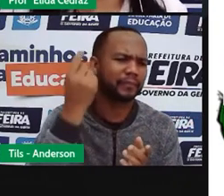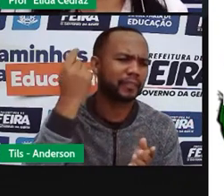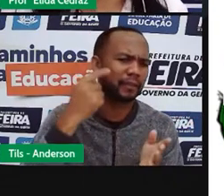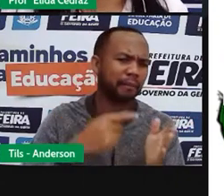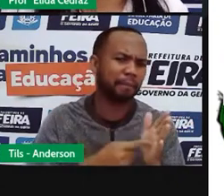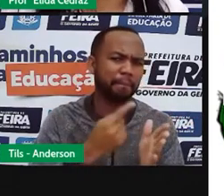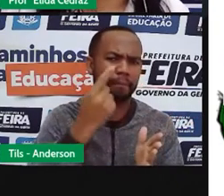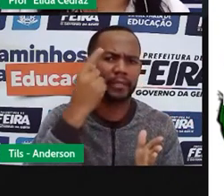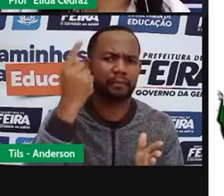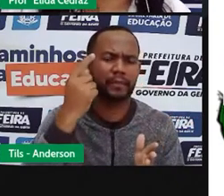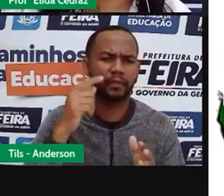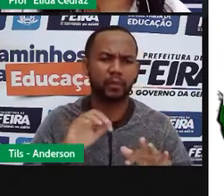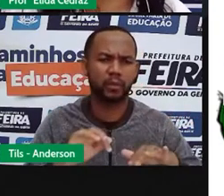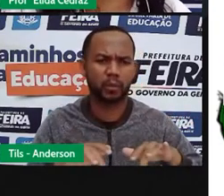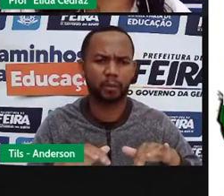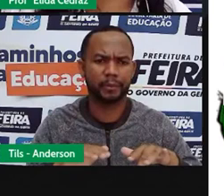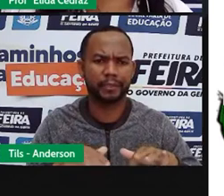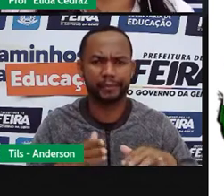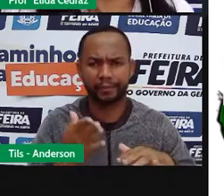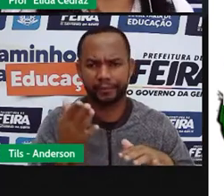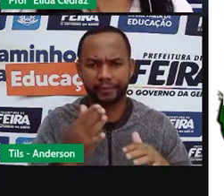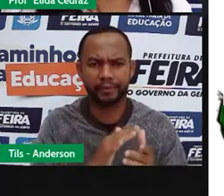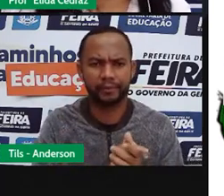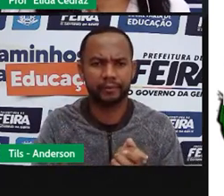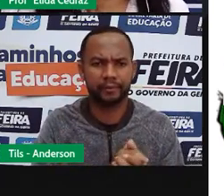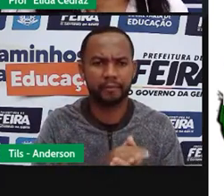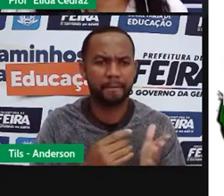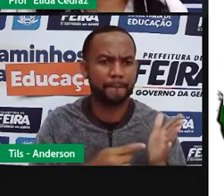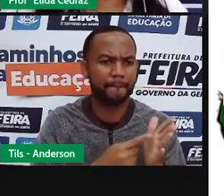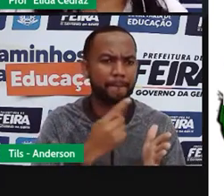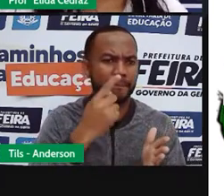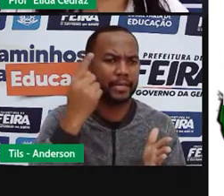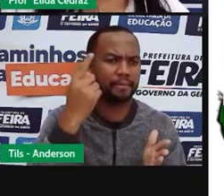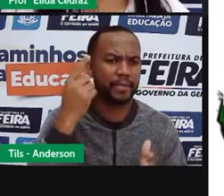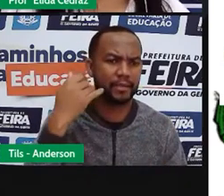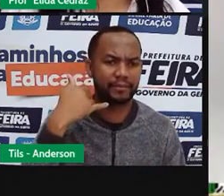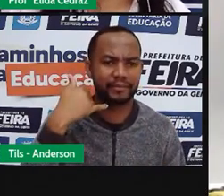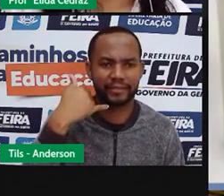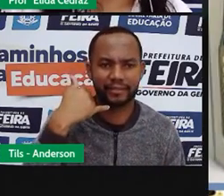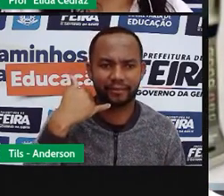computadores, o primeiro celular.